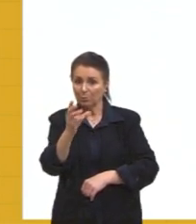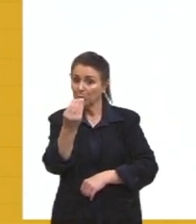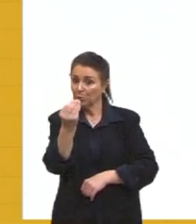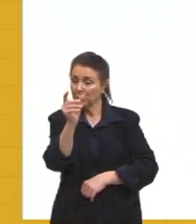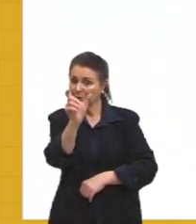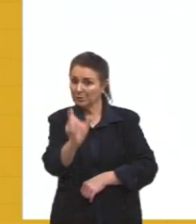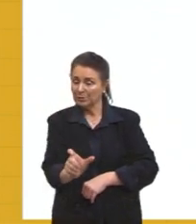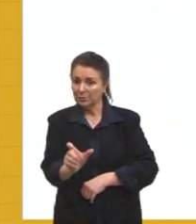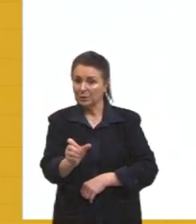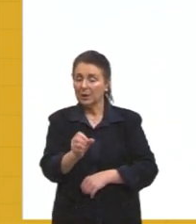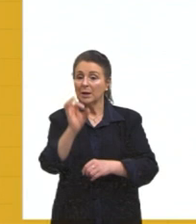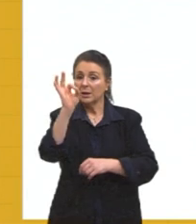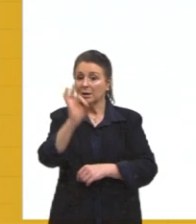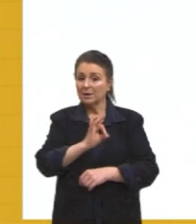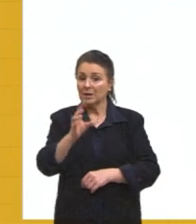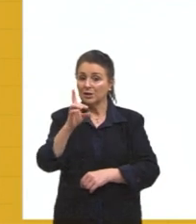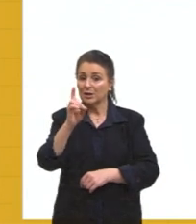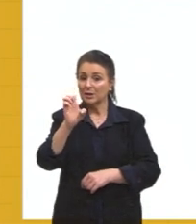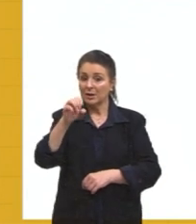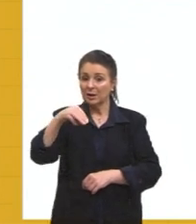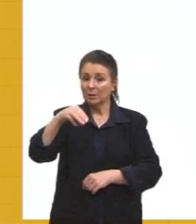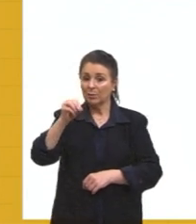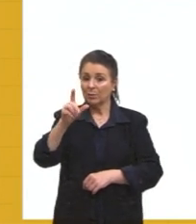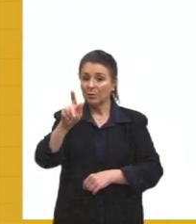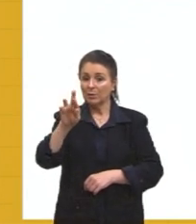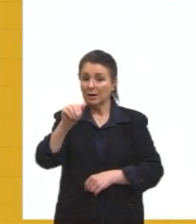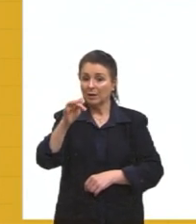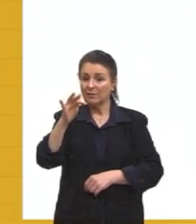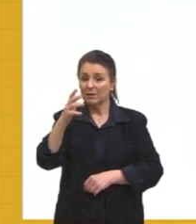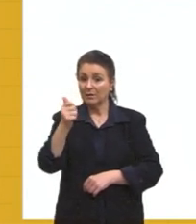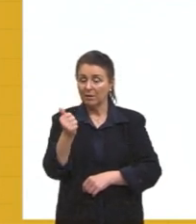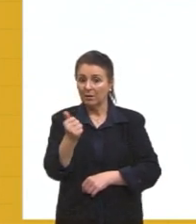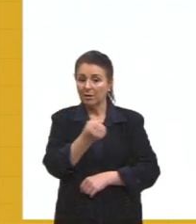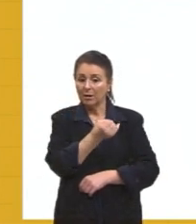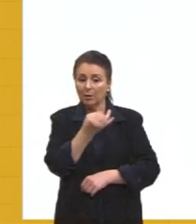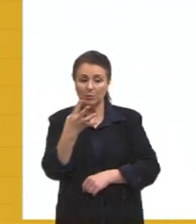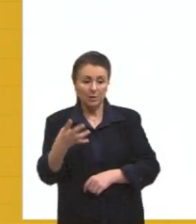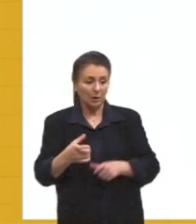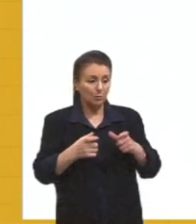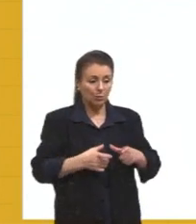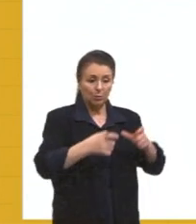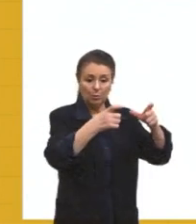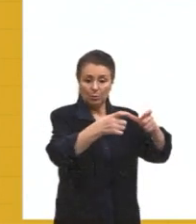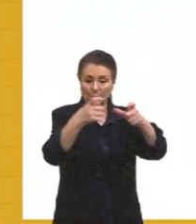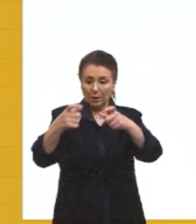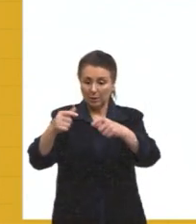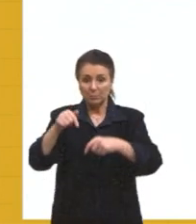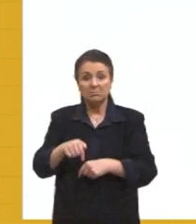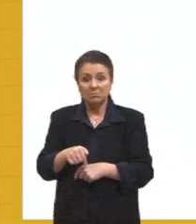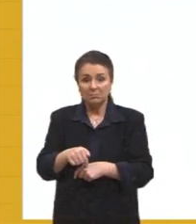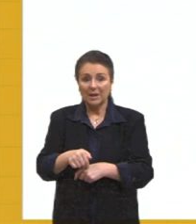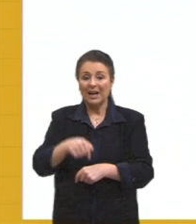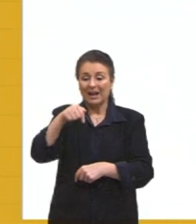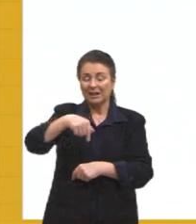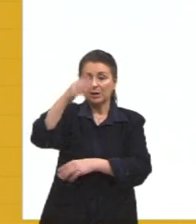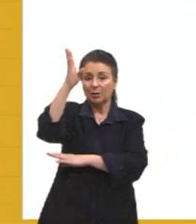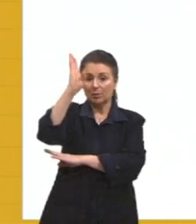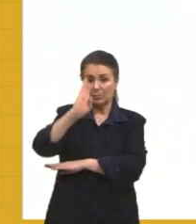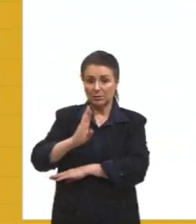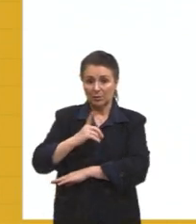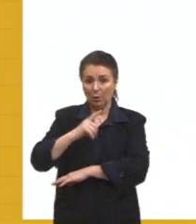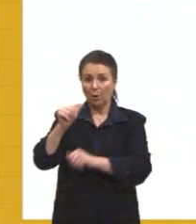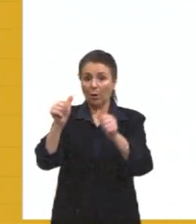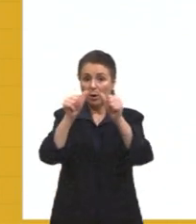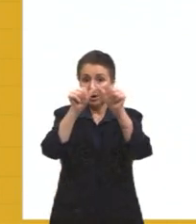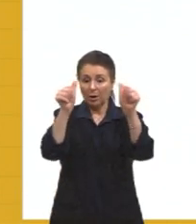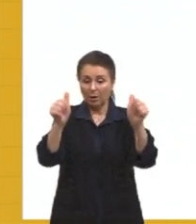taxa demográfica é justamente aonde tá essas pessoas, né, se é povoado. O Brasil, né, eu trago para vocês o mapa